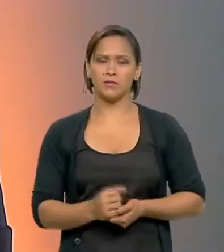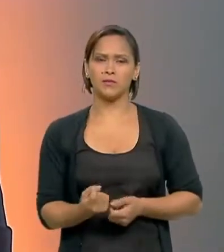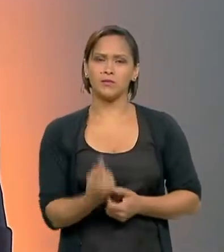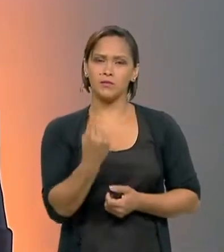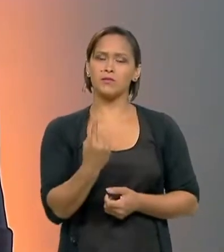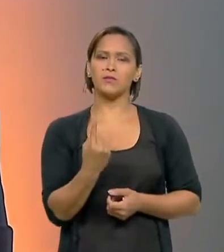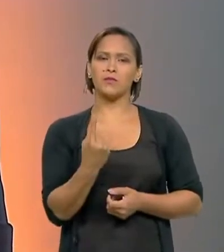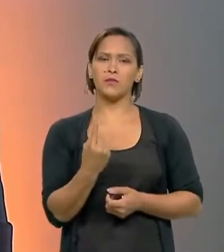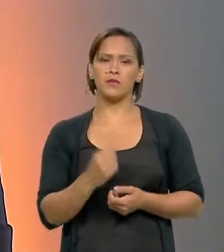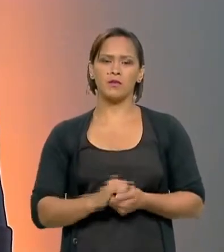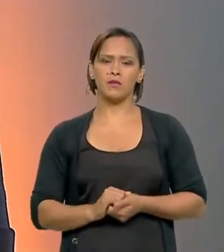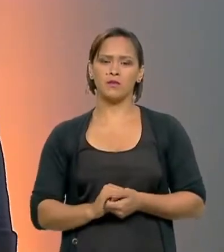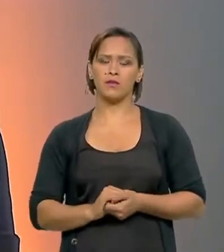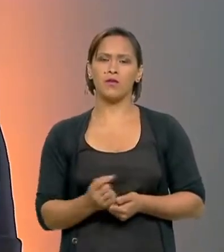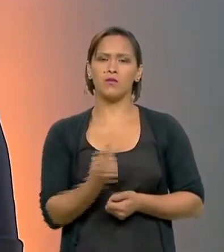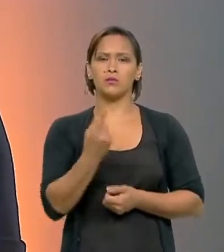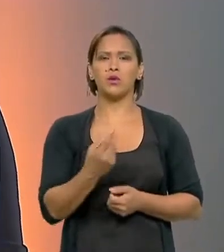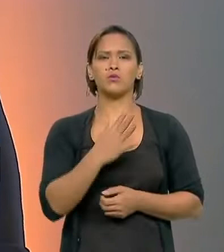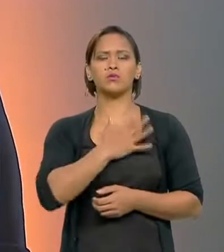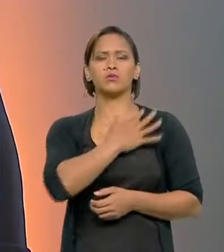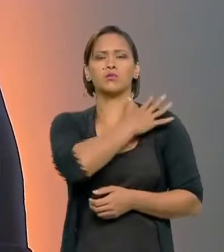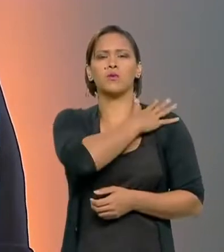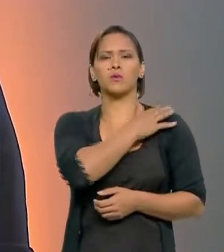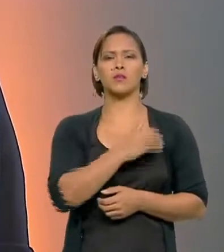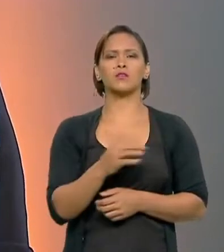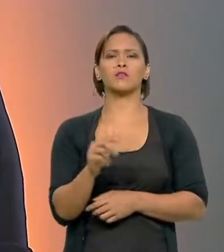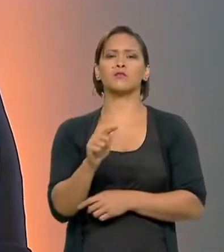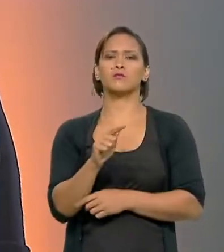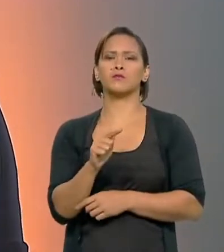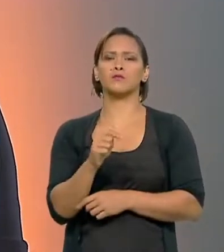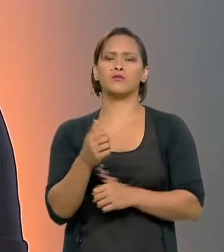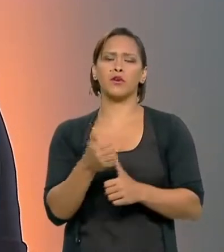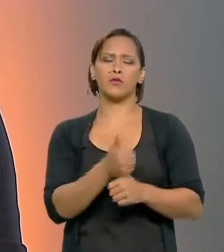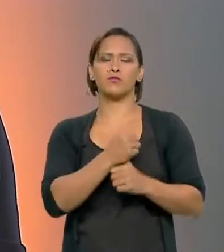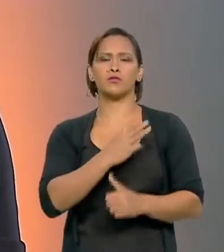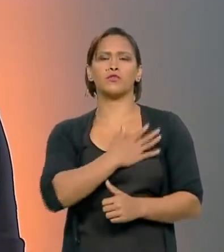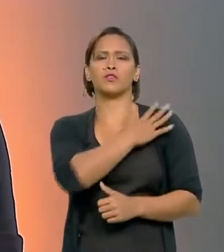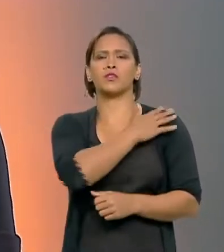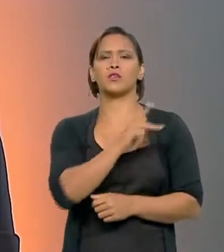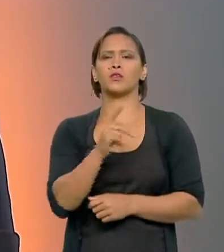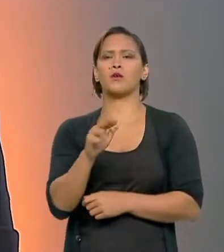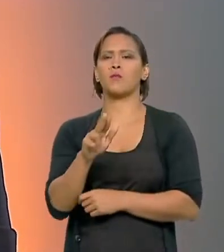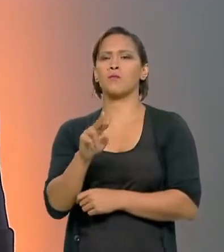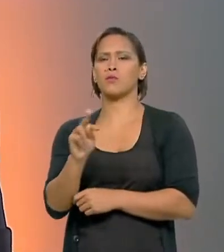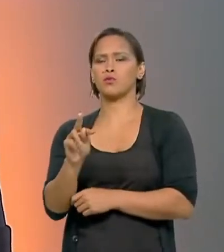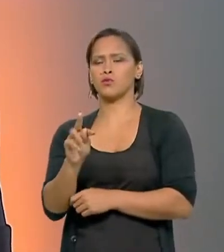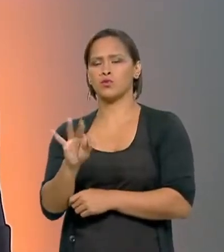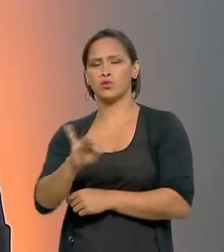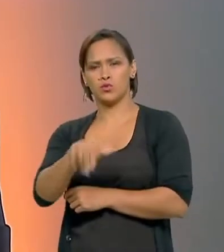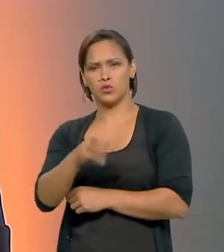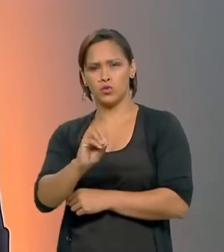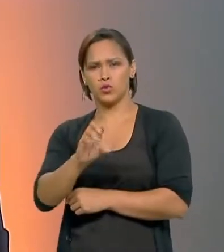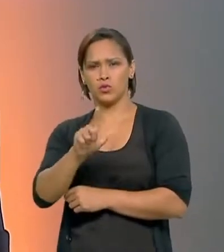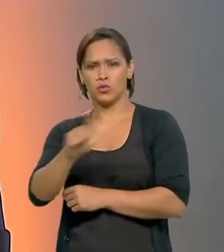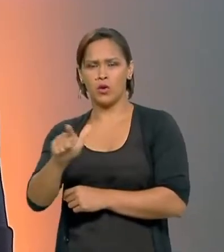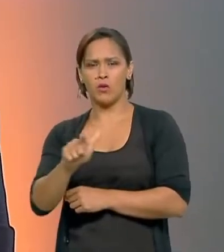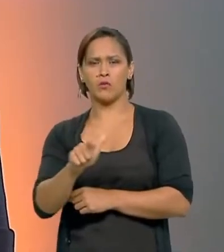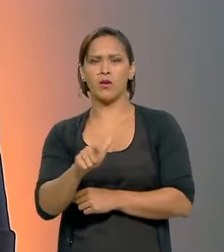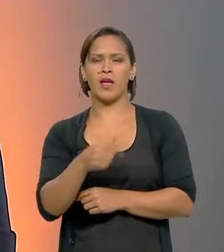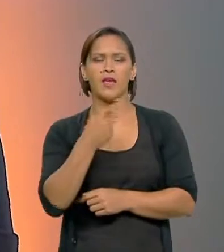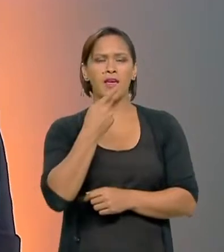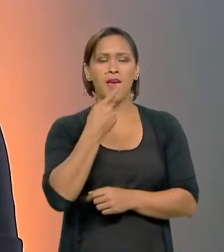comandantes trocados foi o general Pujol. Então, em segundo interlocutores do presidente Jair Bolsonaro,